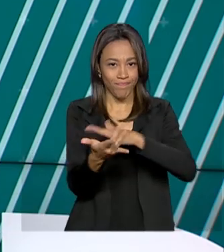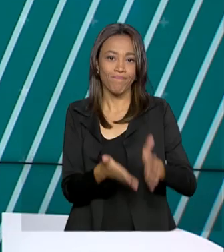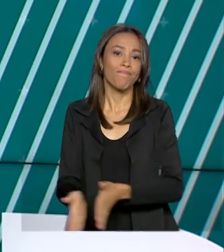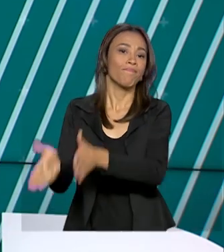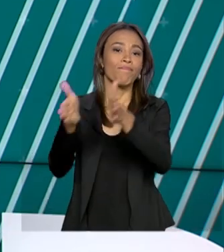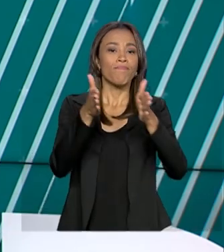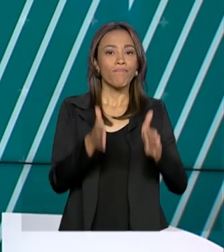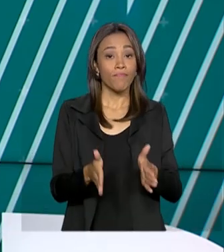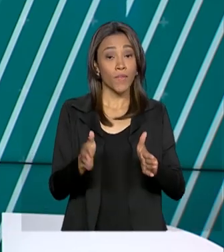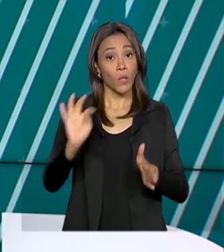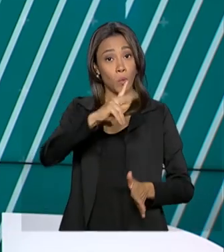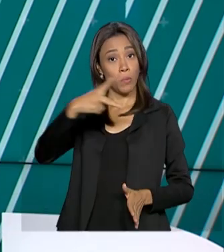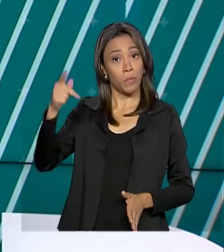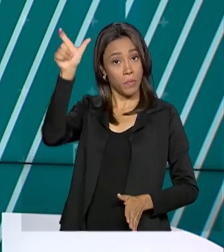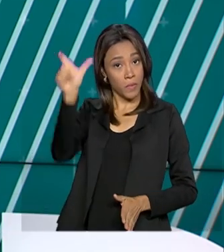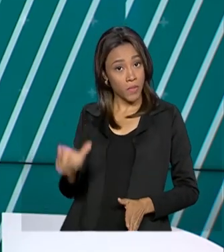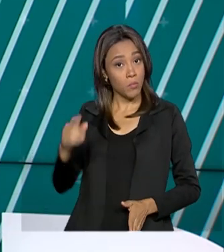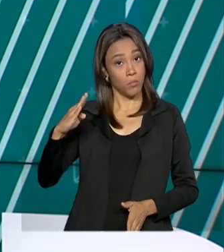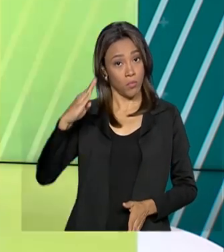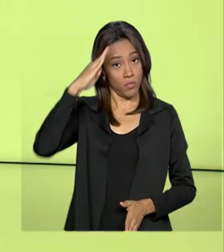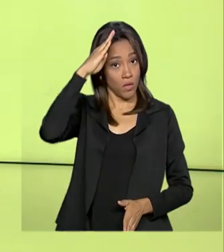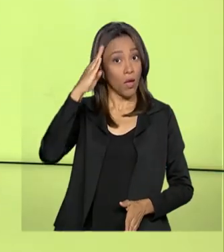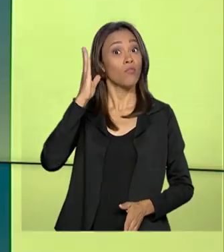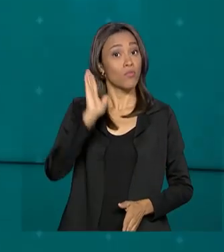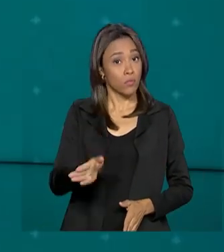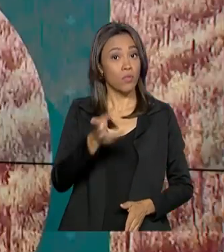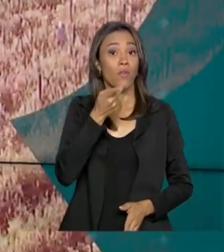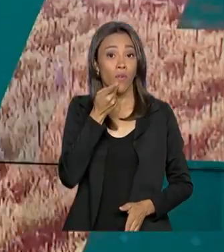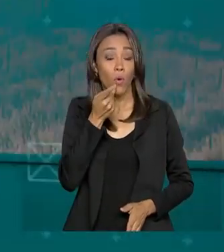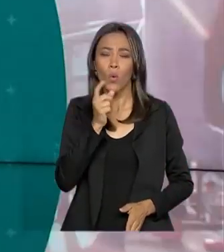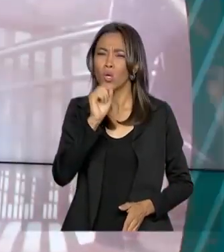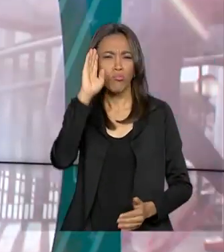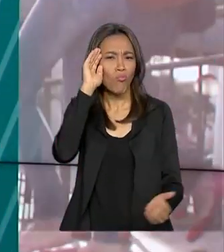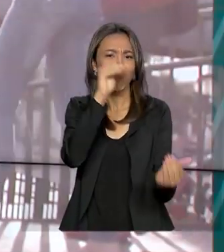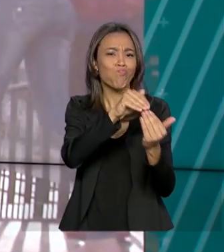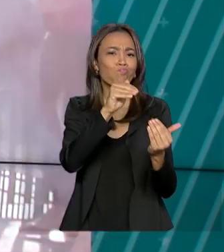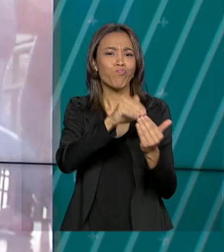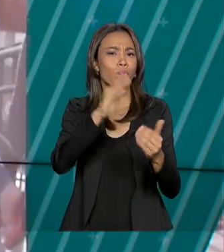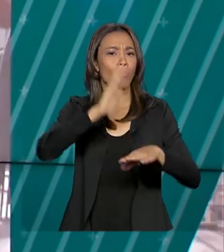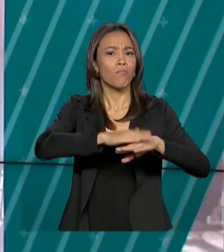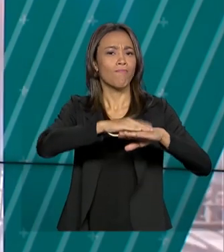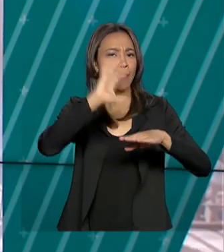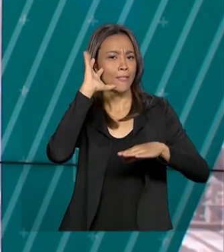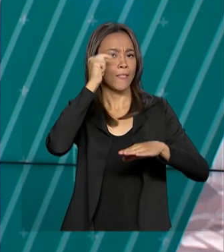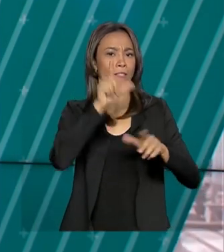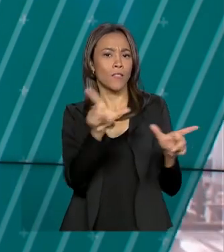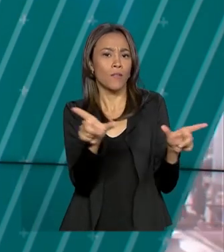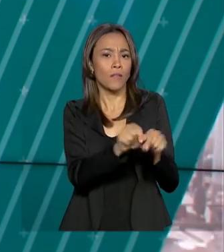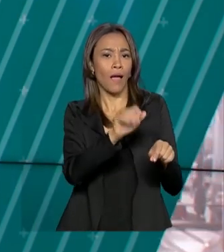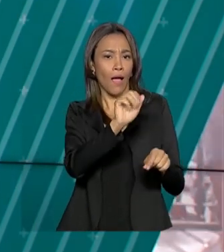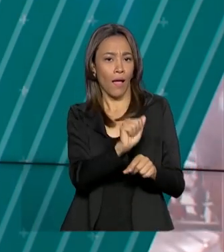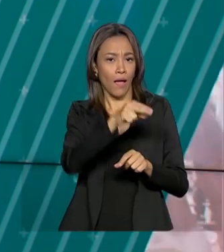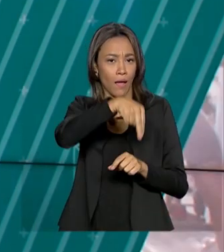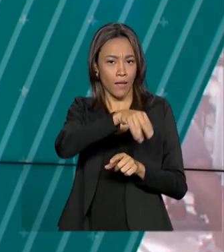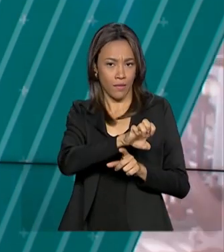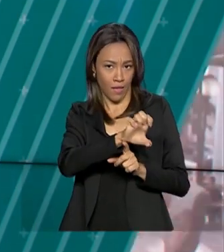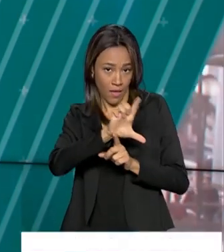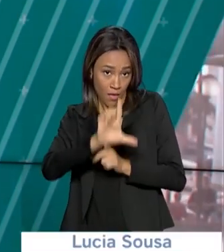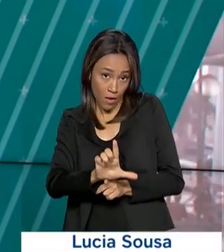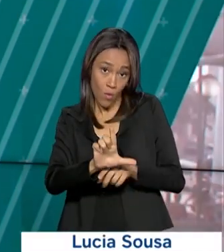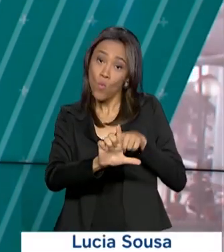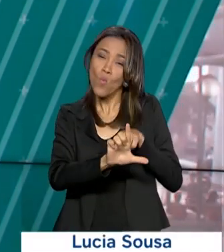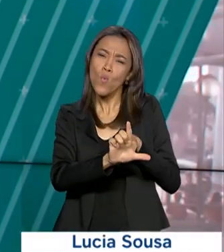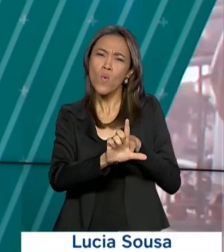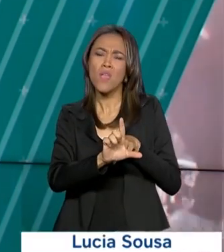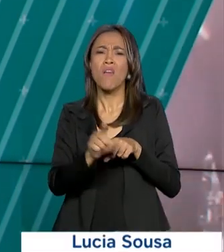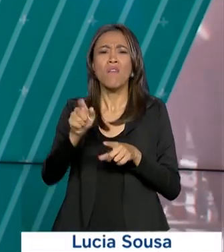O presidente Jair Bolsonaro afirmou que não concorda com a decisão da Agência Nacional de Energia Elétrica, a ANEEL,